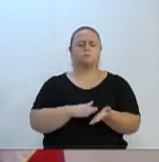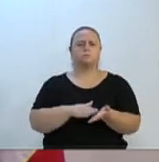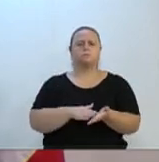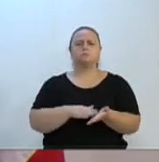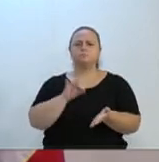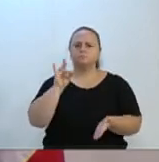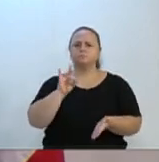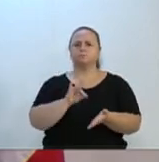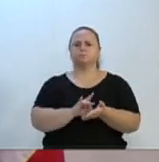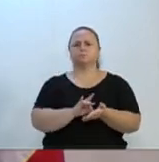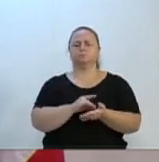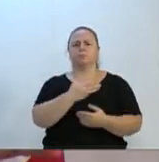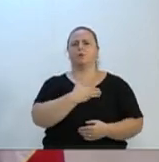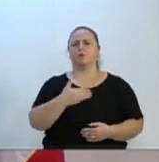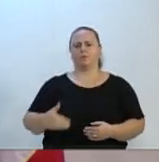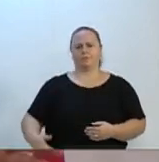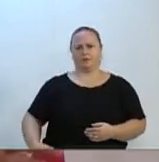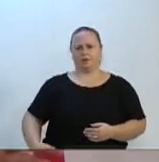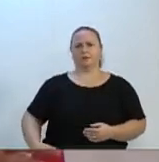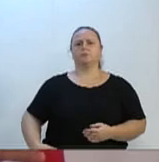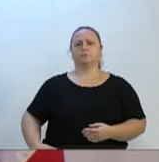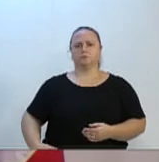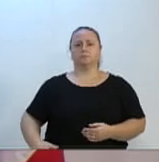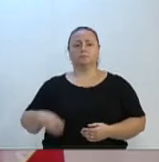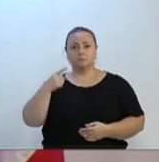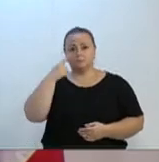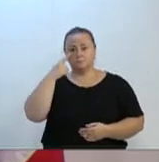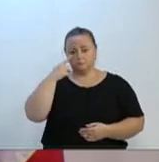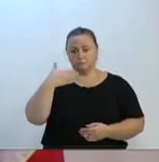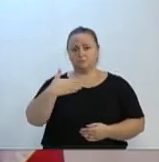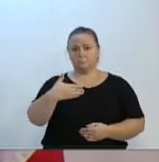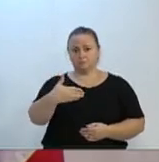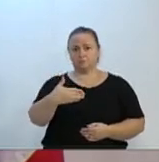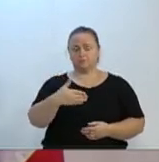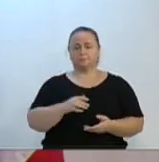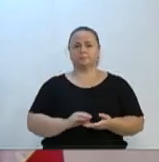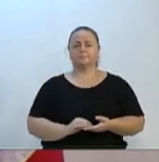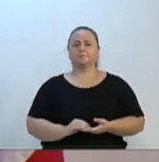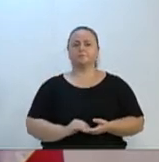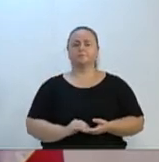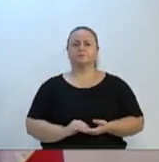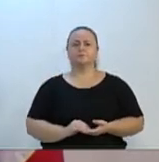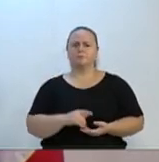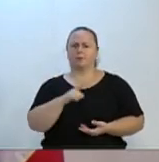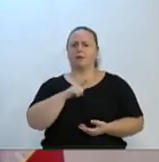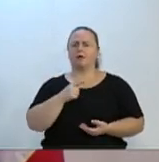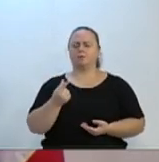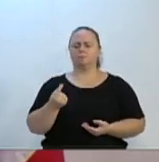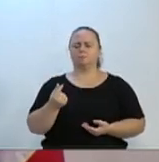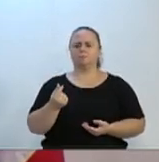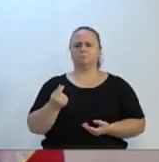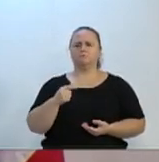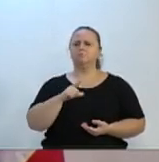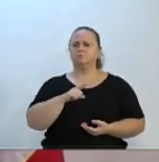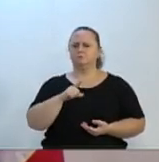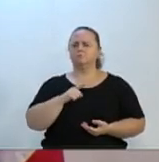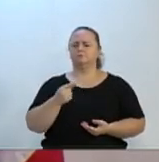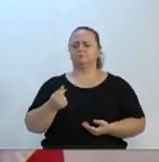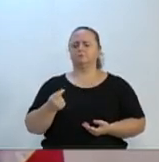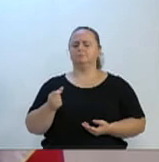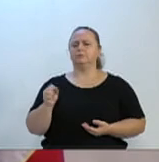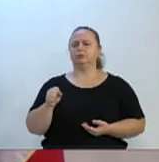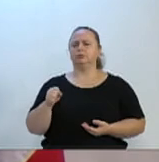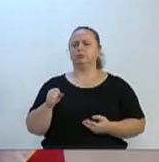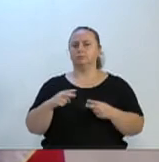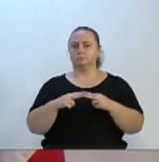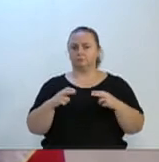Estado, porque, como nós vimos recentemente, senhores vereadores, dinheiro tem. Dinheiro, lá em